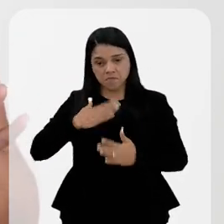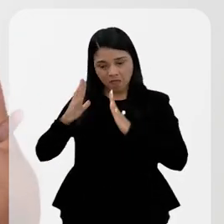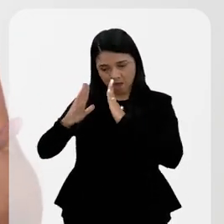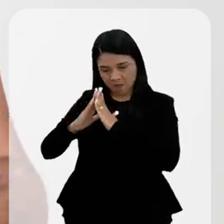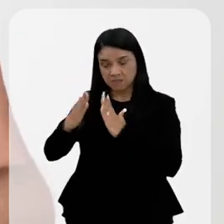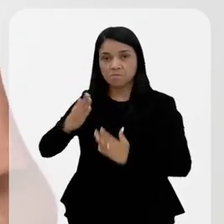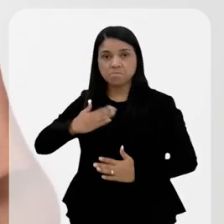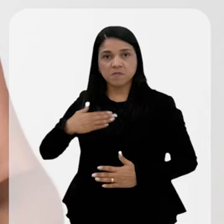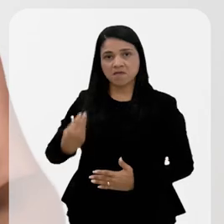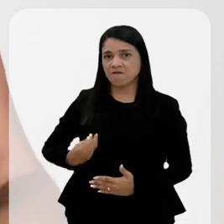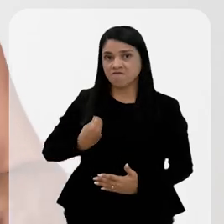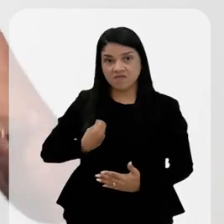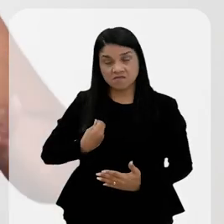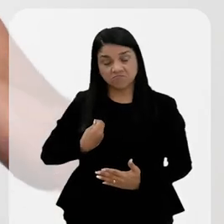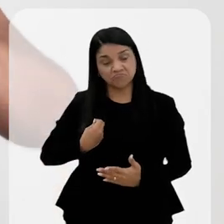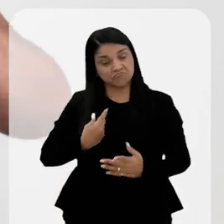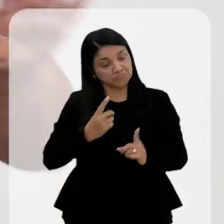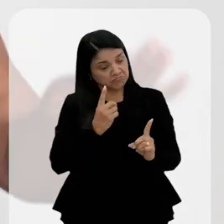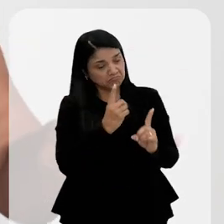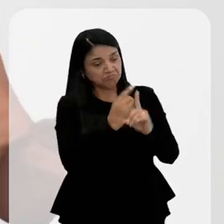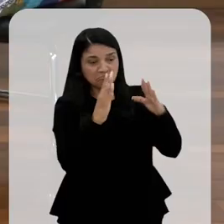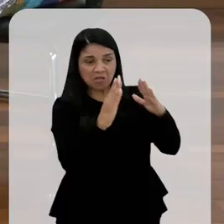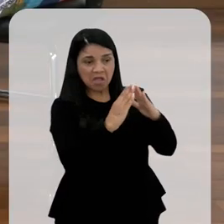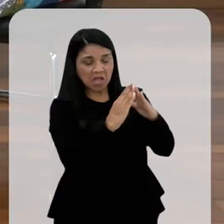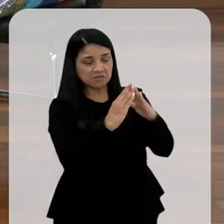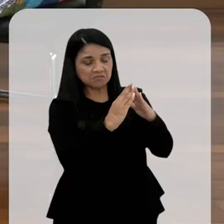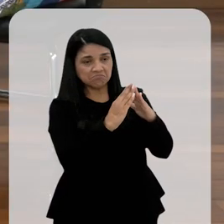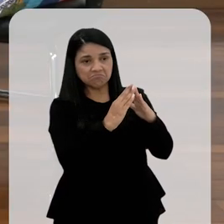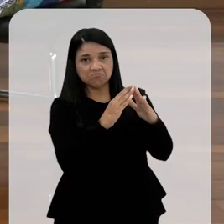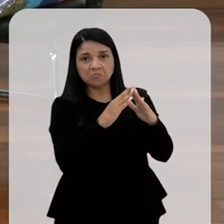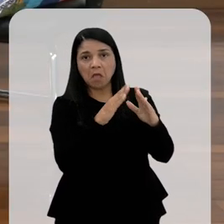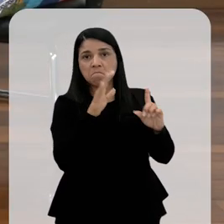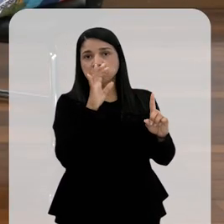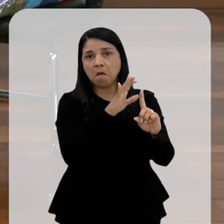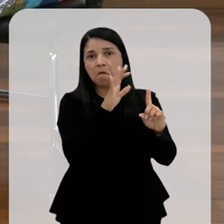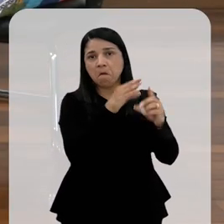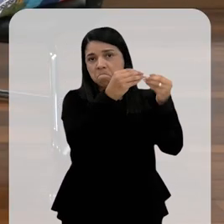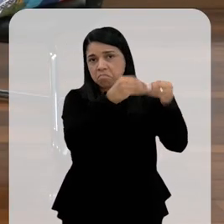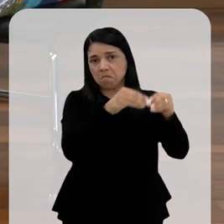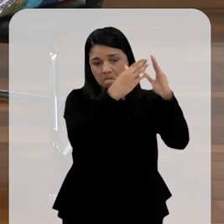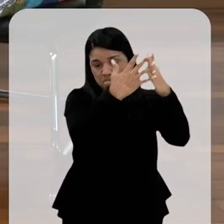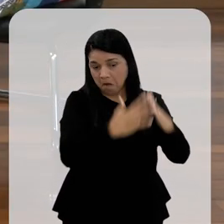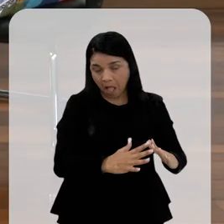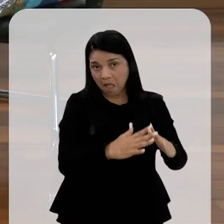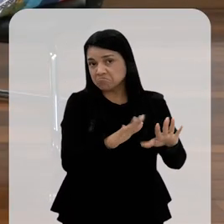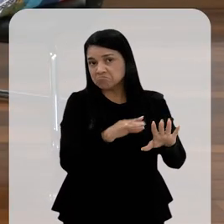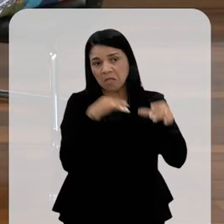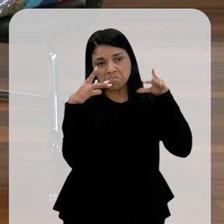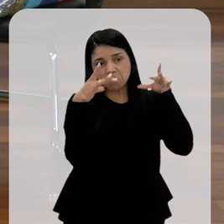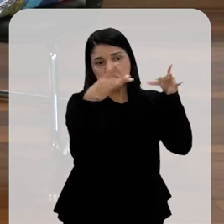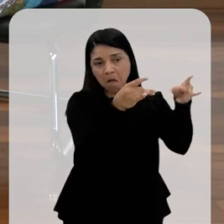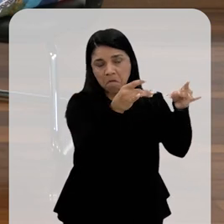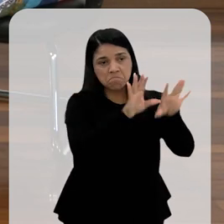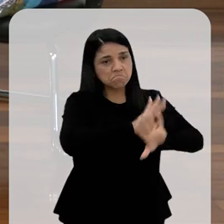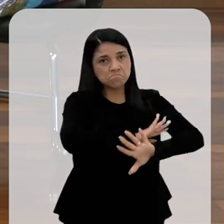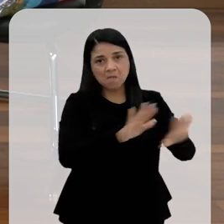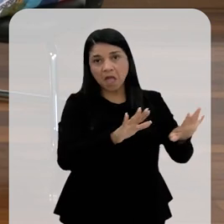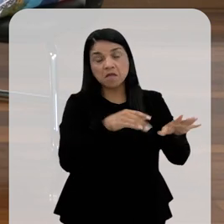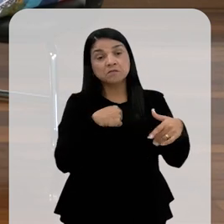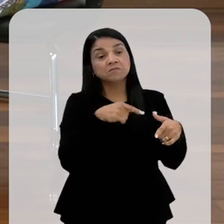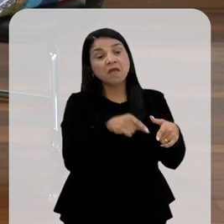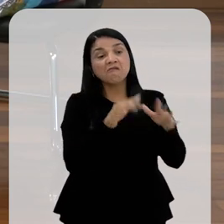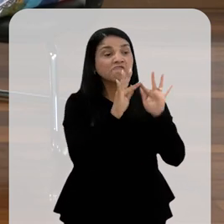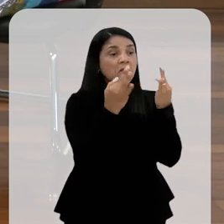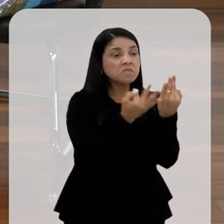Simplesmente há um diagnóstico de que aquela residência está ameaçada e a partir disso ela precisa